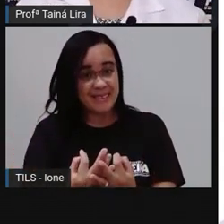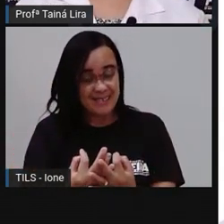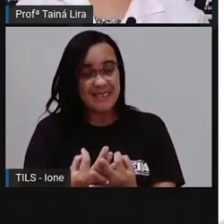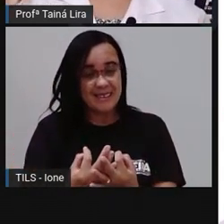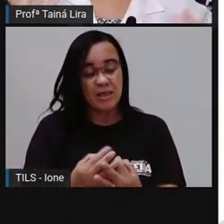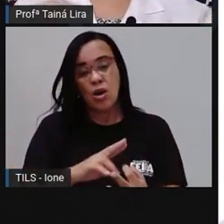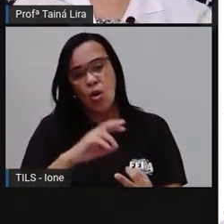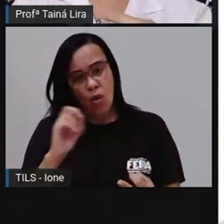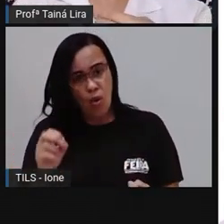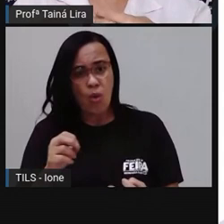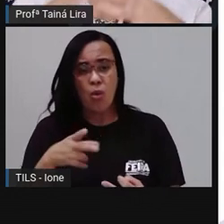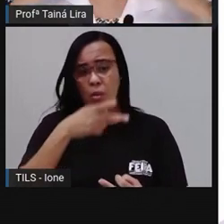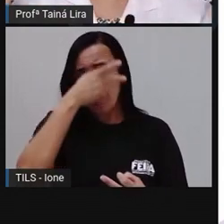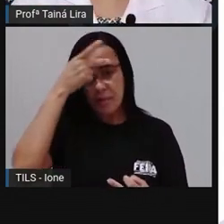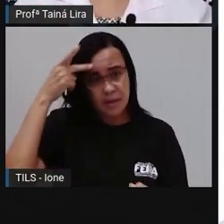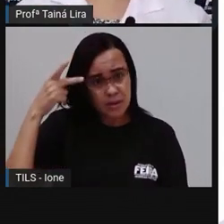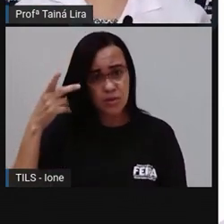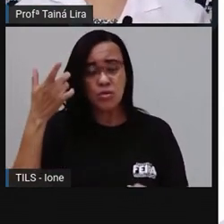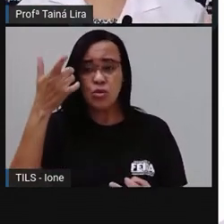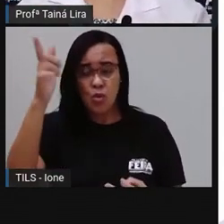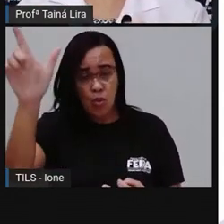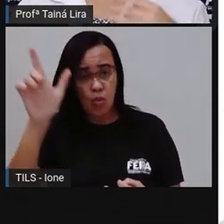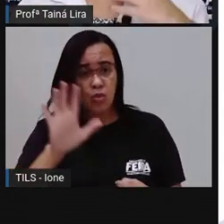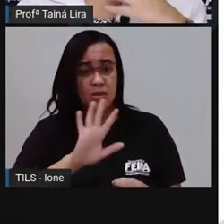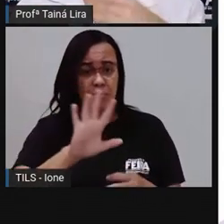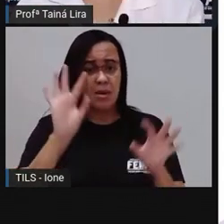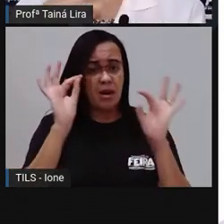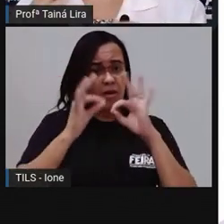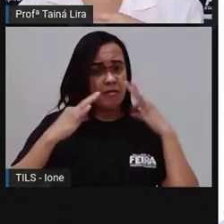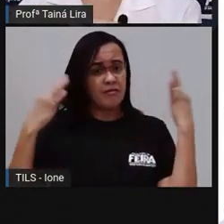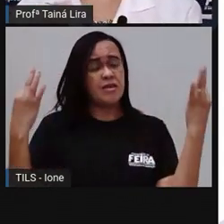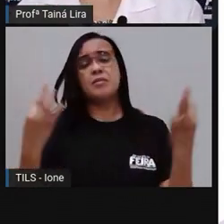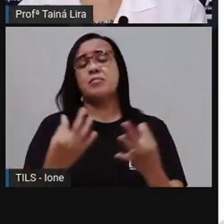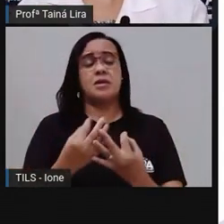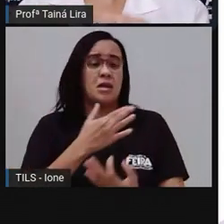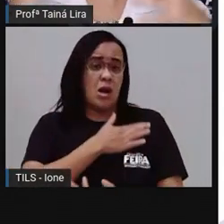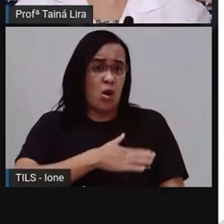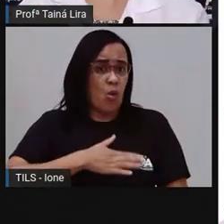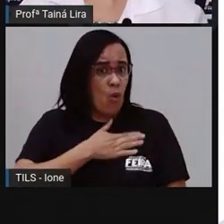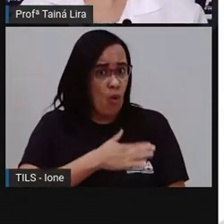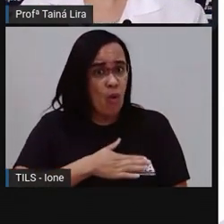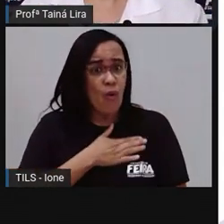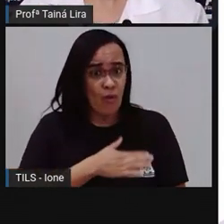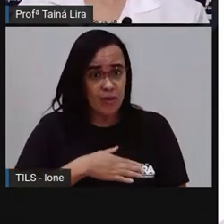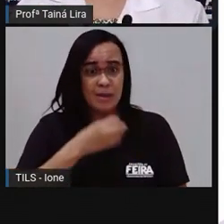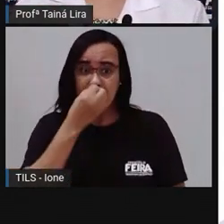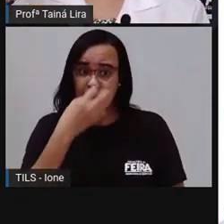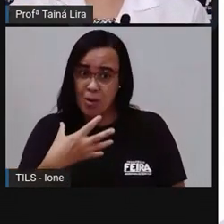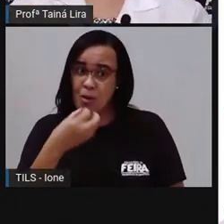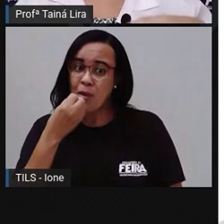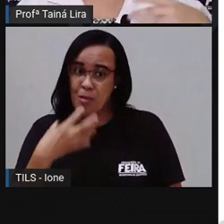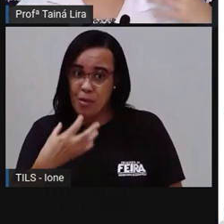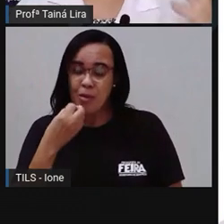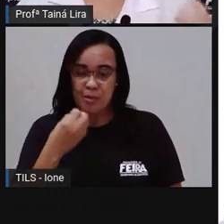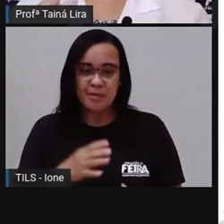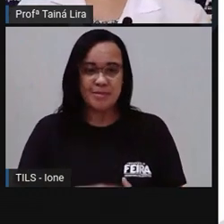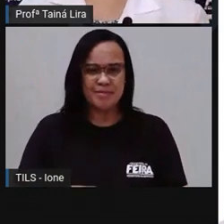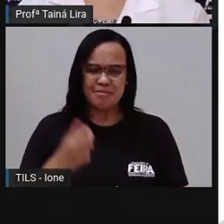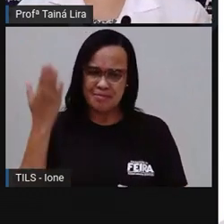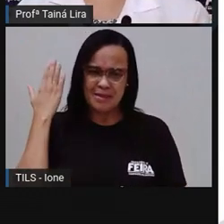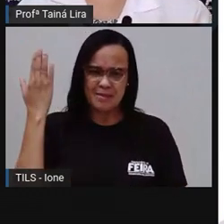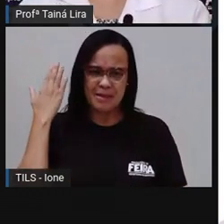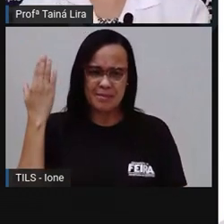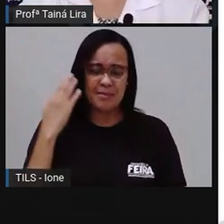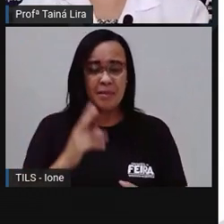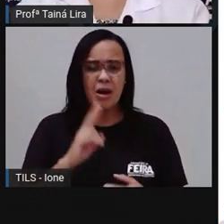sua família que criou, mas que a sua família gosta muito, tá? A minha família não criou, não. Mas tem uma receita que a gente viu até aí no programa